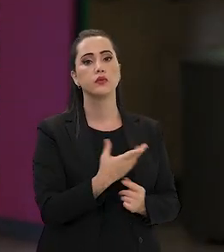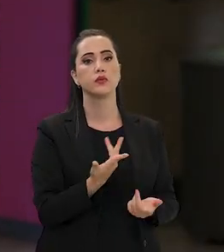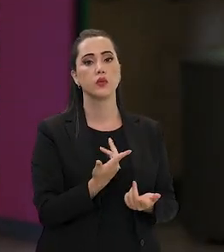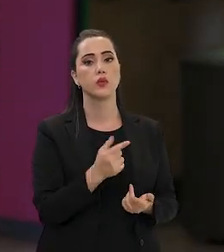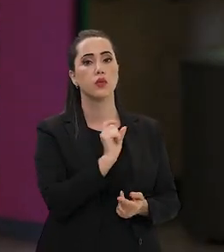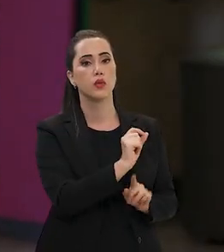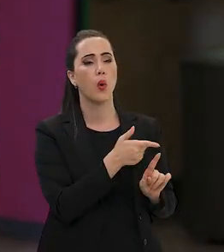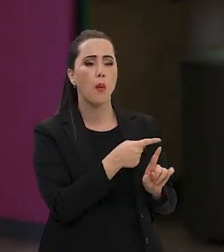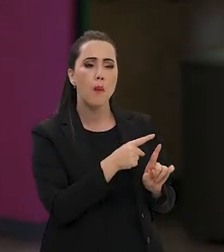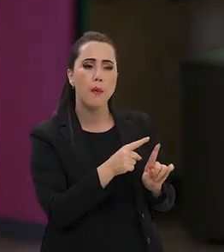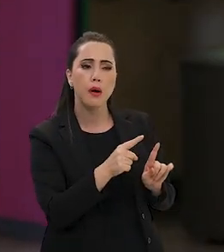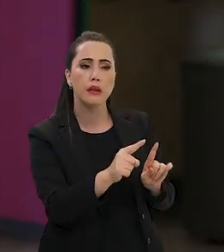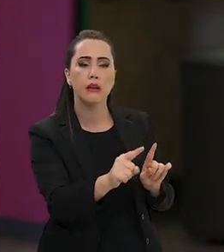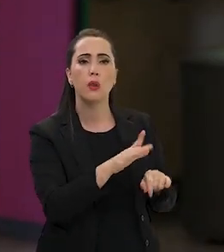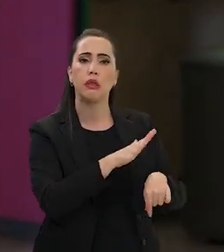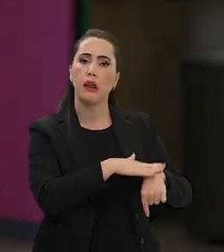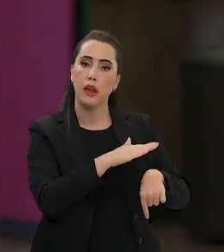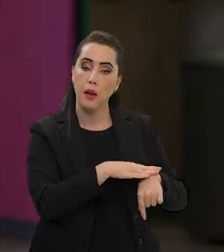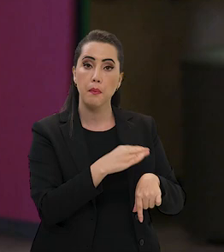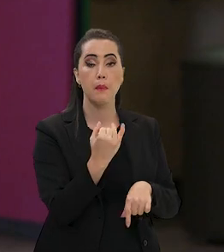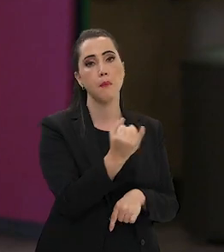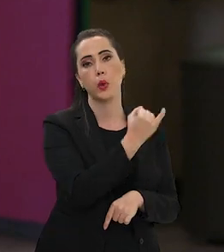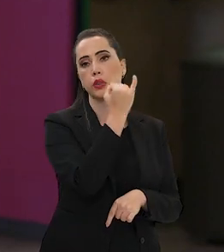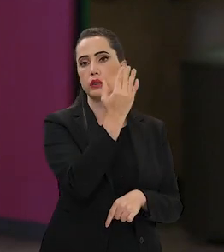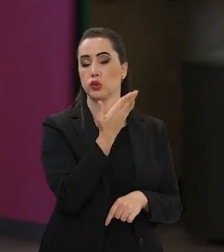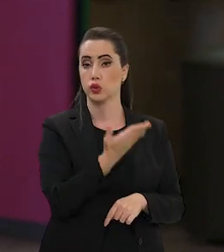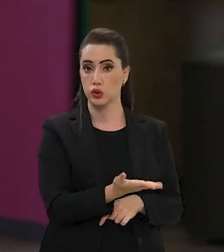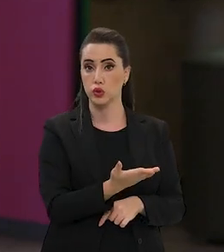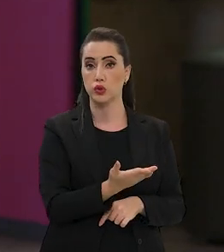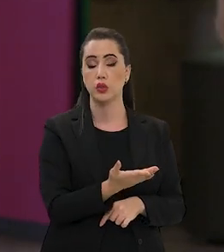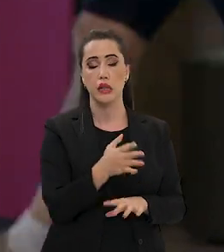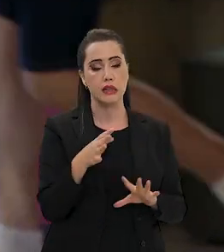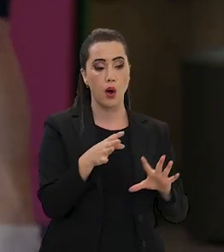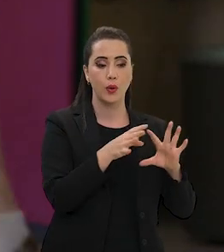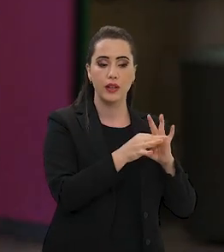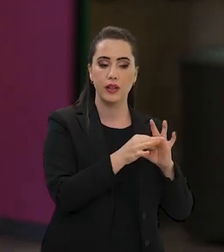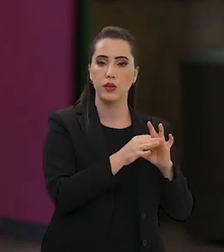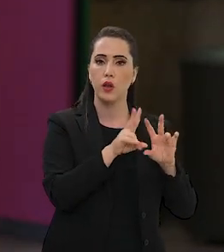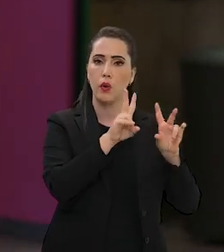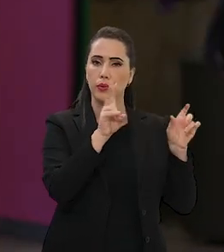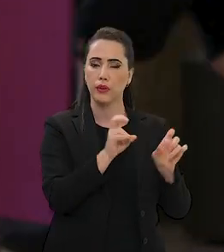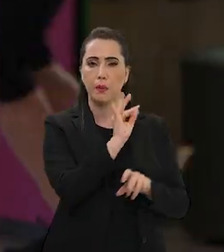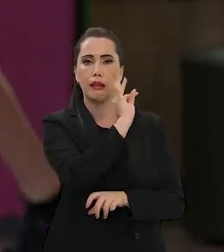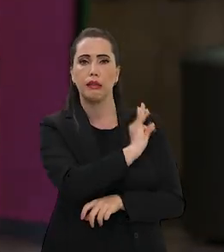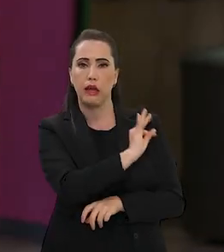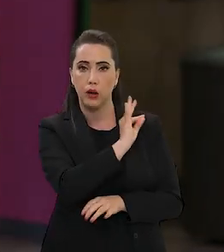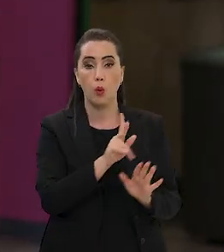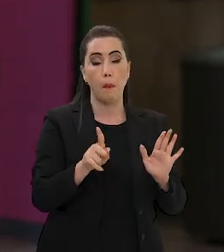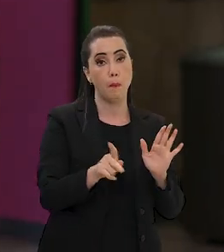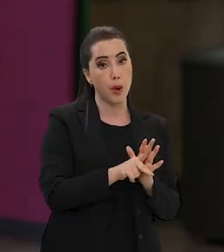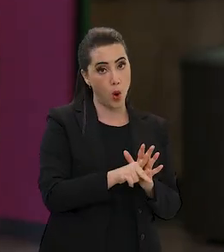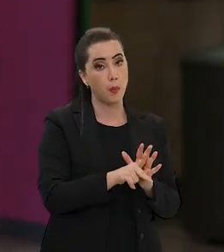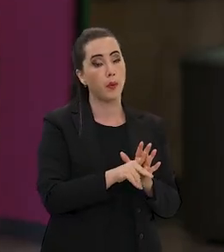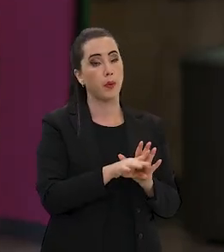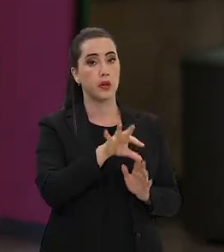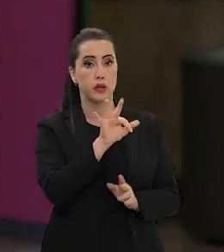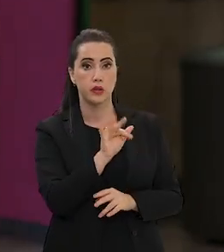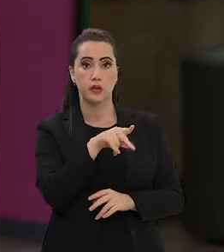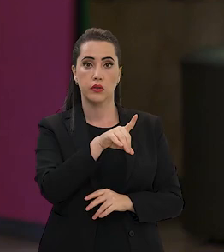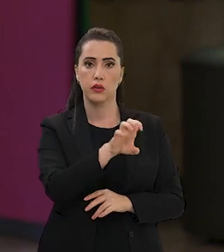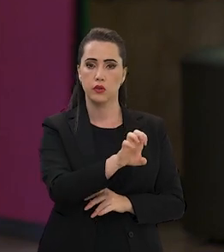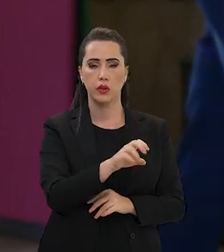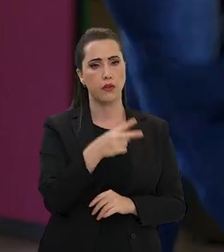FNDE, aquilo que ao longo do tempo foi considerado exitoso, ele está muito ligado a um caráter técnico do FNDE.